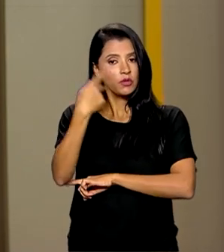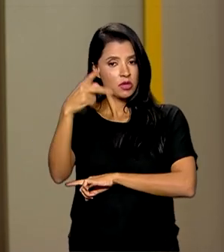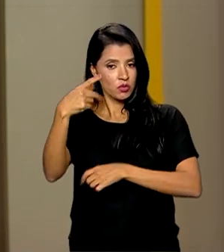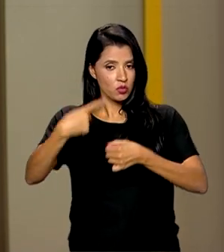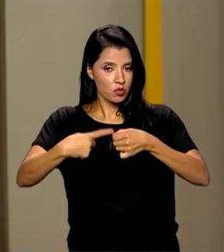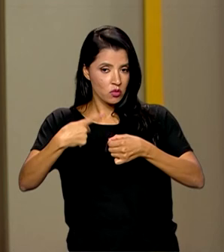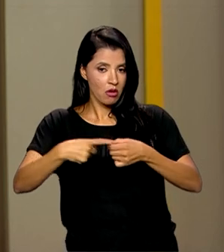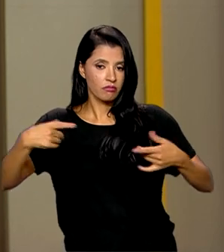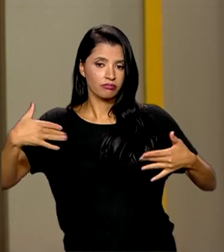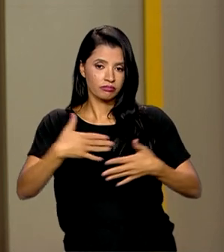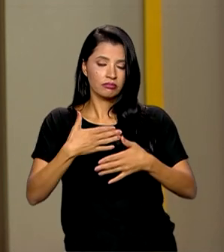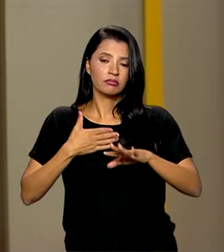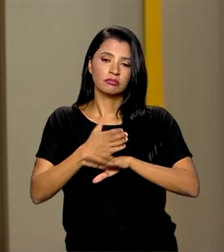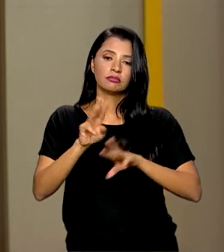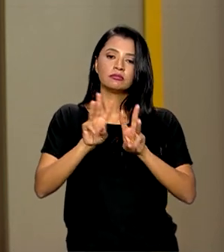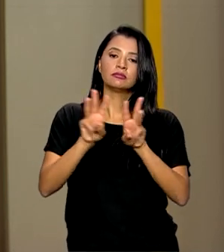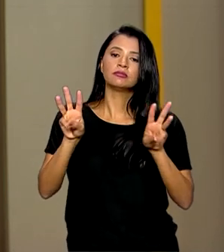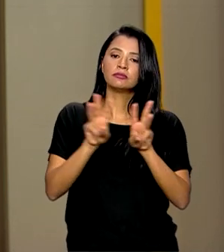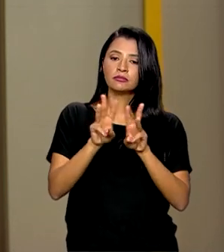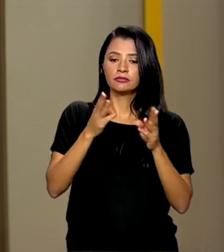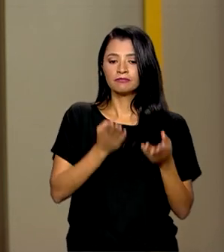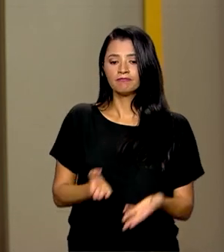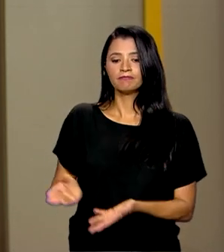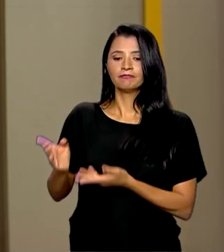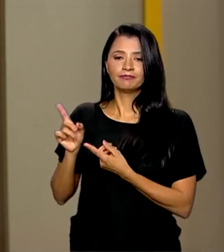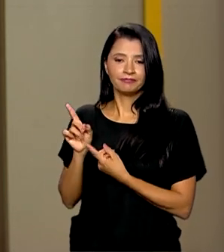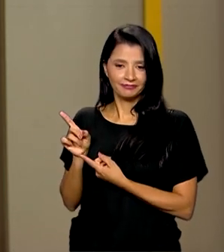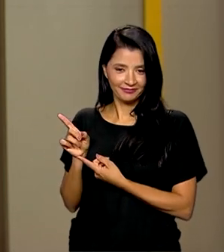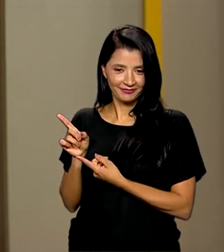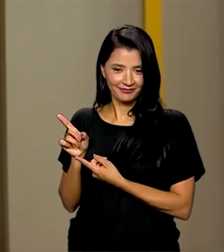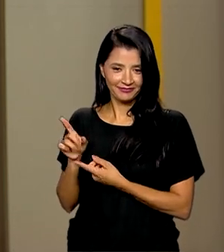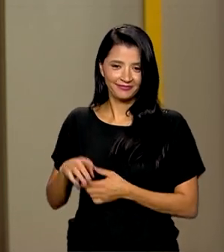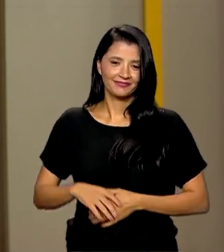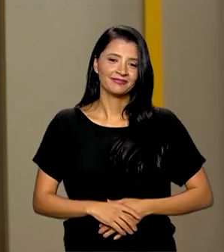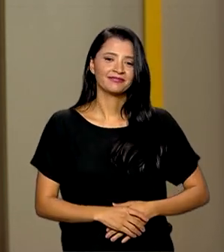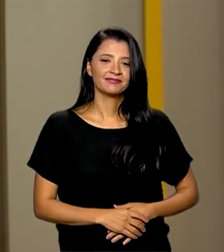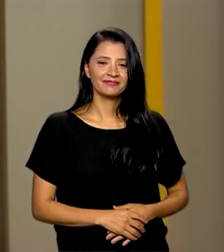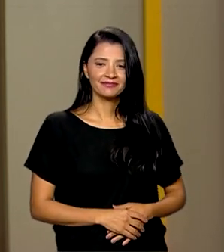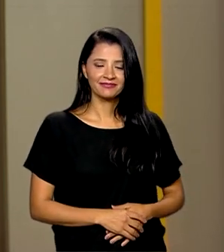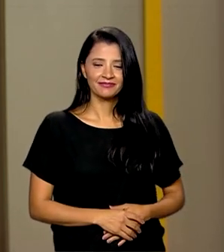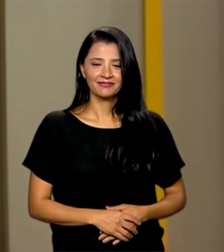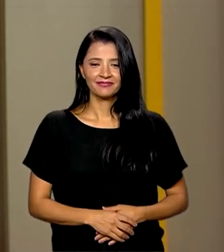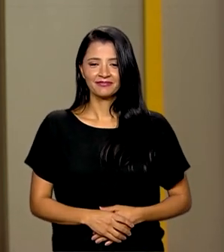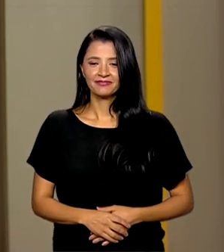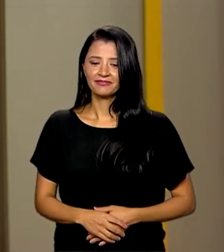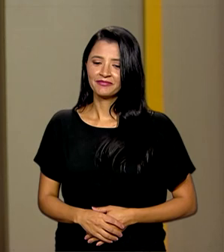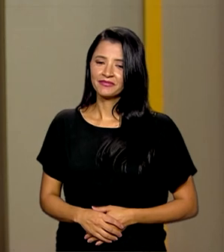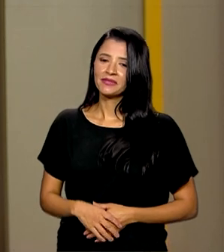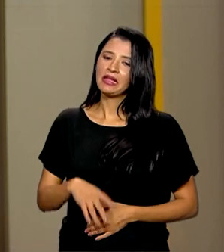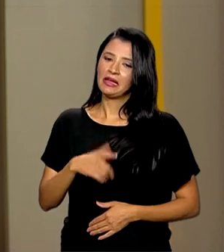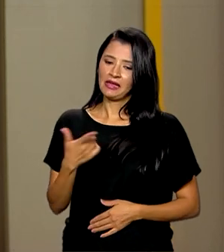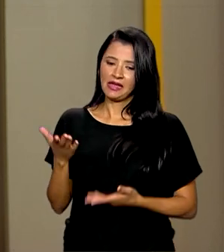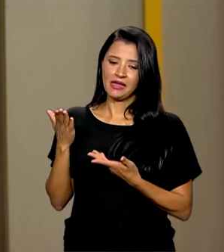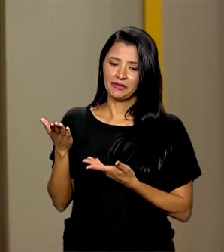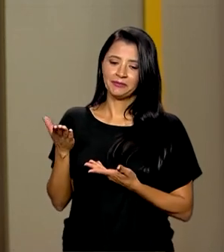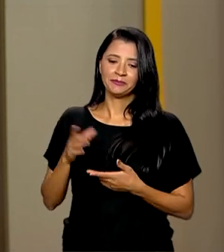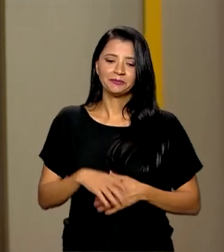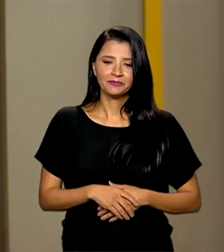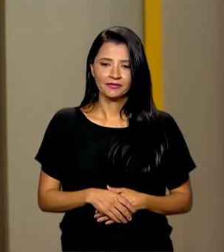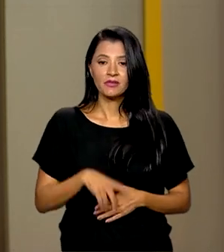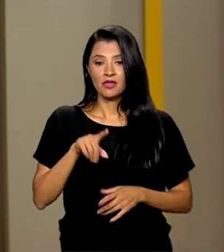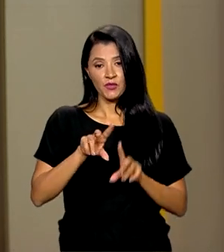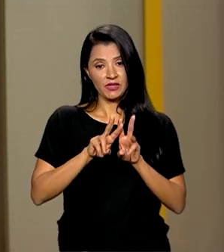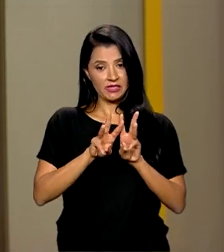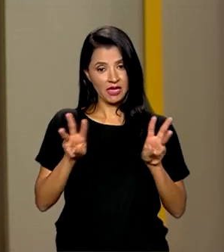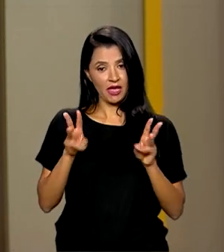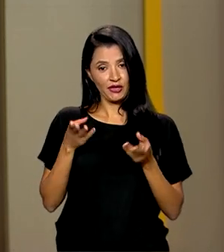cidade pela internet em gov.br barra multivacinação sem o cedilha e sem o tio. É o site